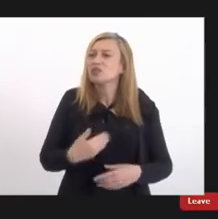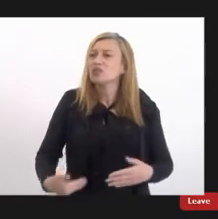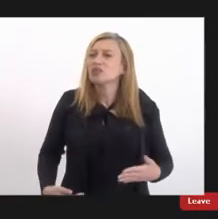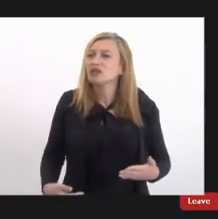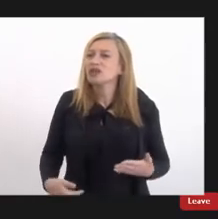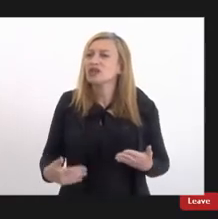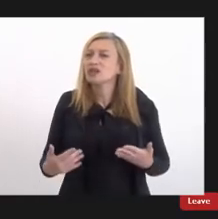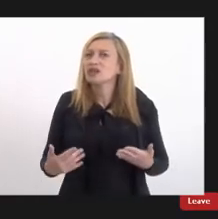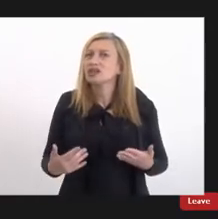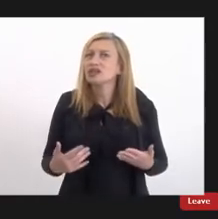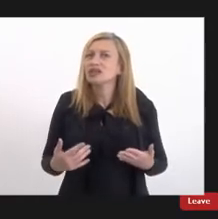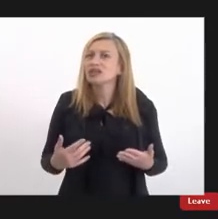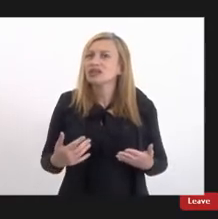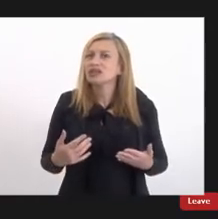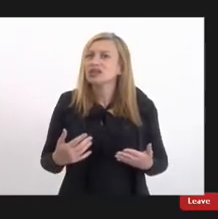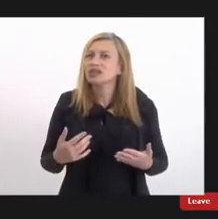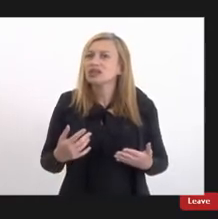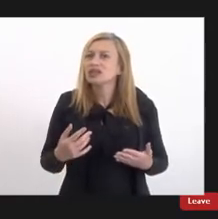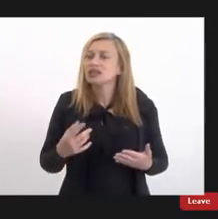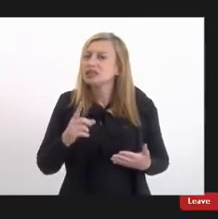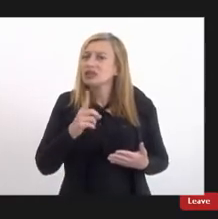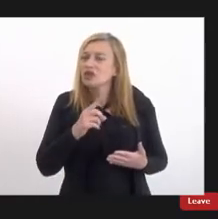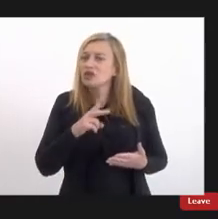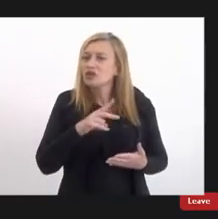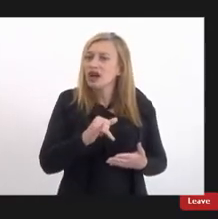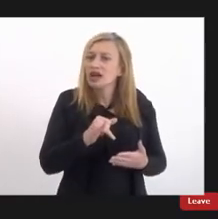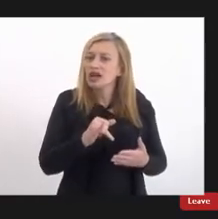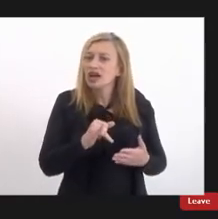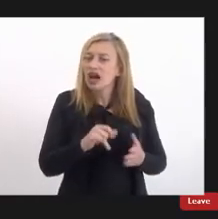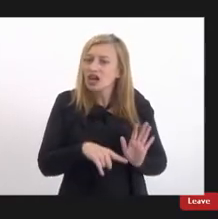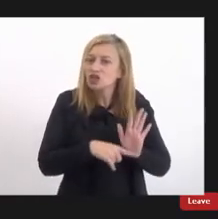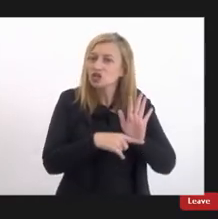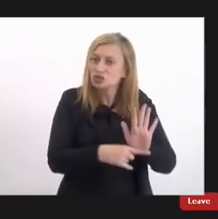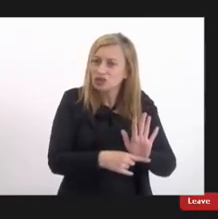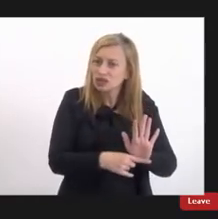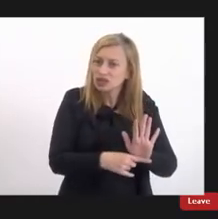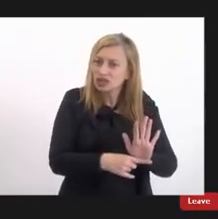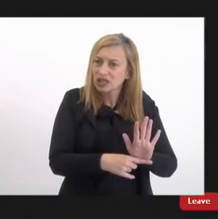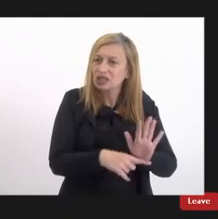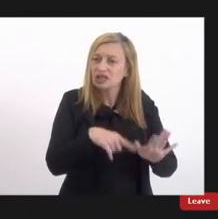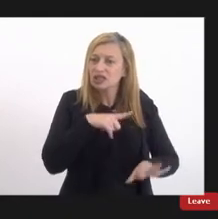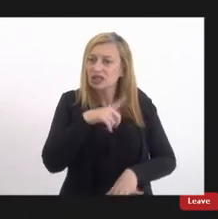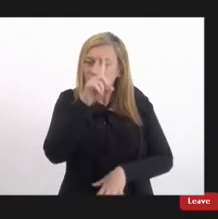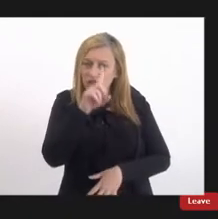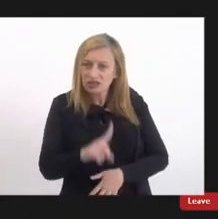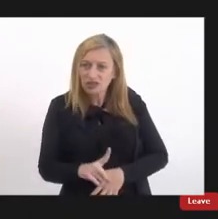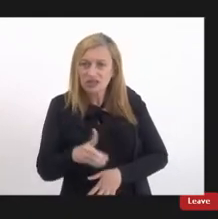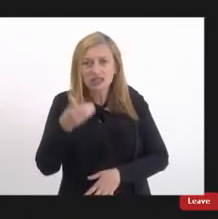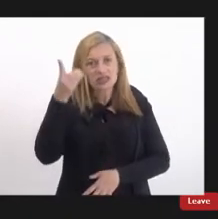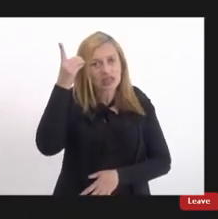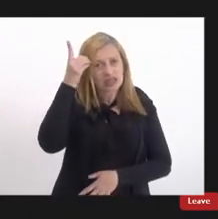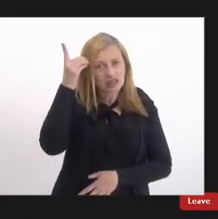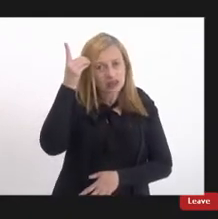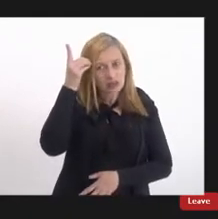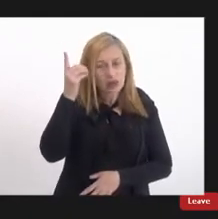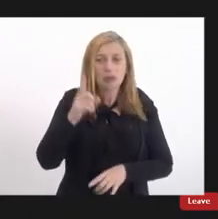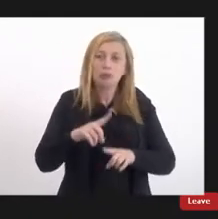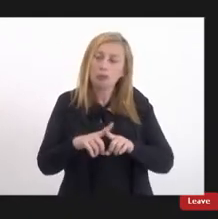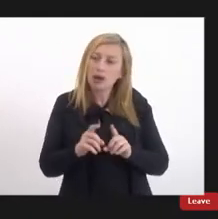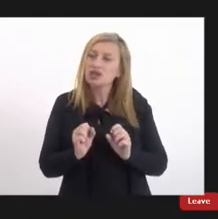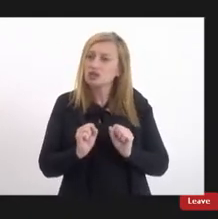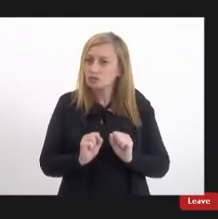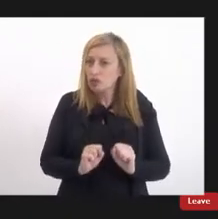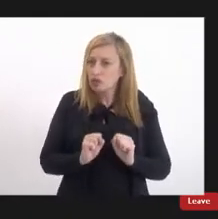não vai beneficiar a quem tem uma deficiência intelectual mas pode